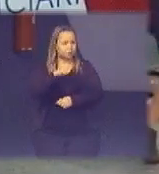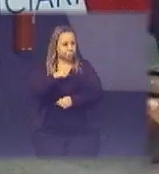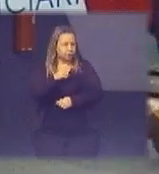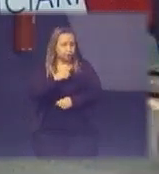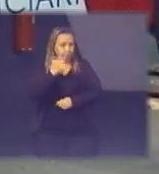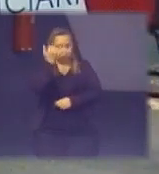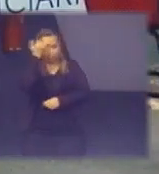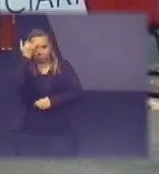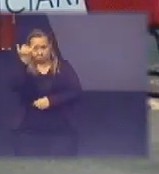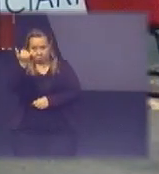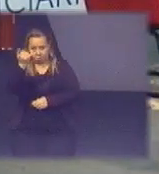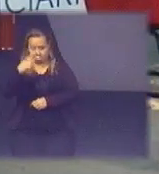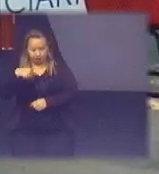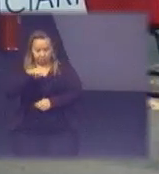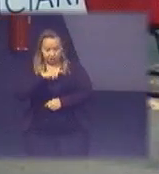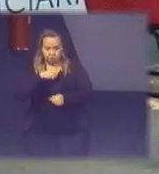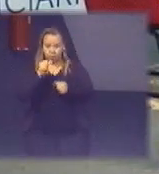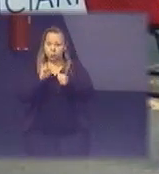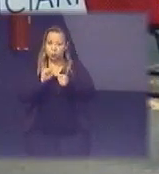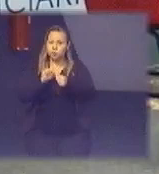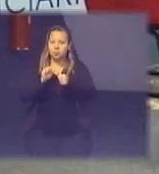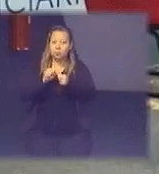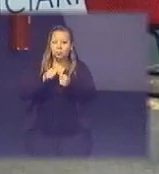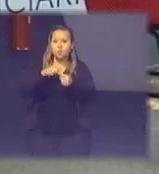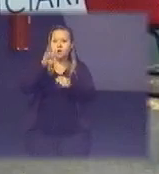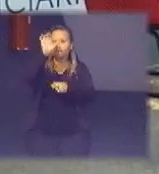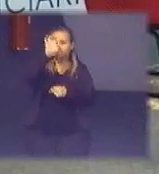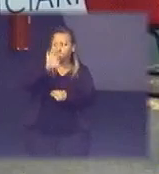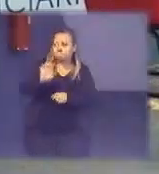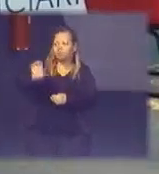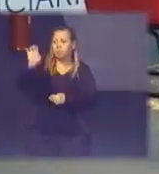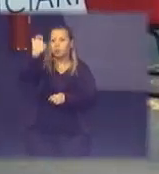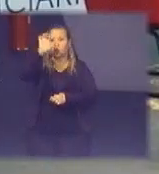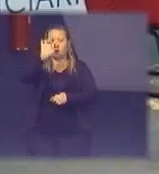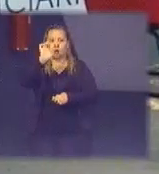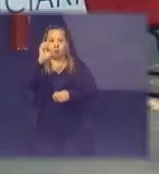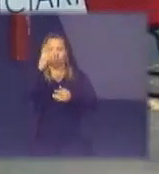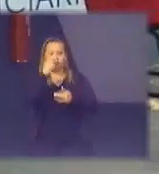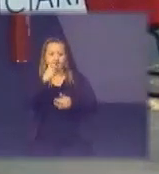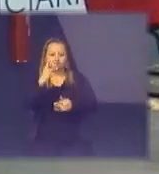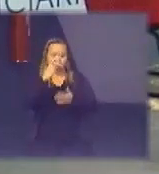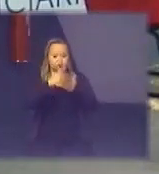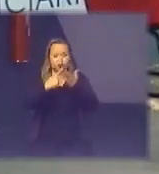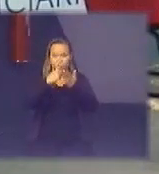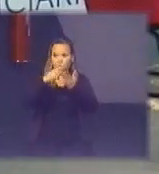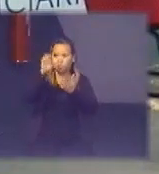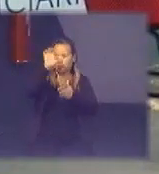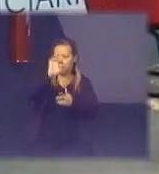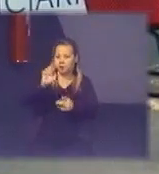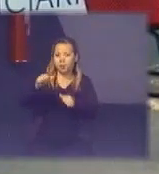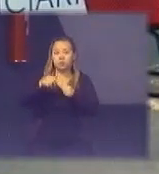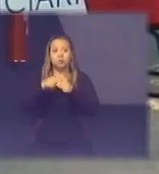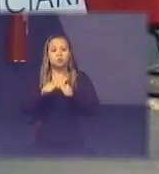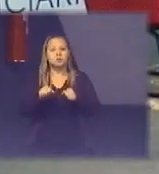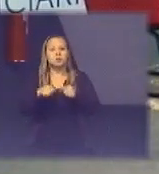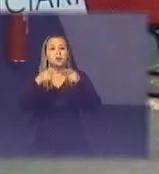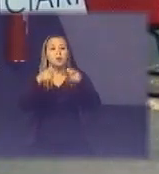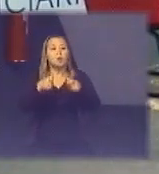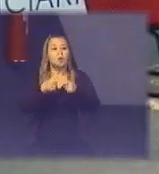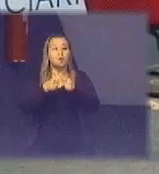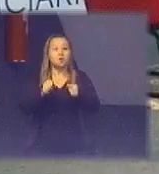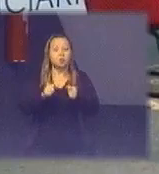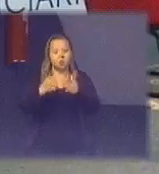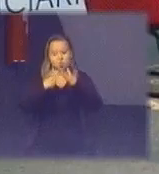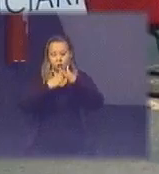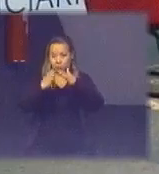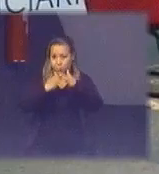ideia é a gente fazer um mapa um mapeamento de onde estão essas empresas de reciclagem quais segmentos elas atuam para ter